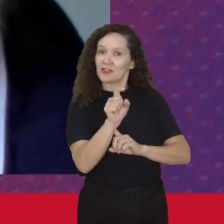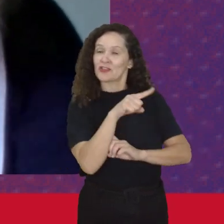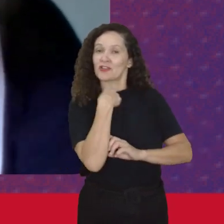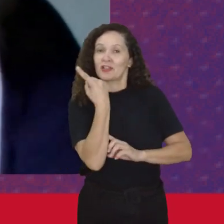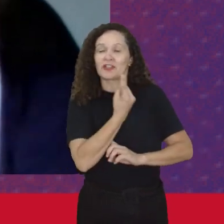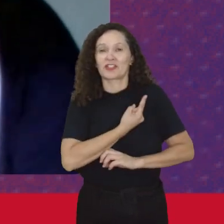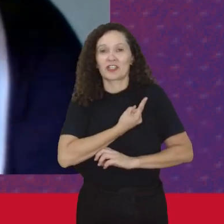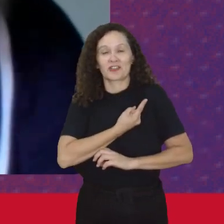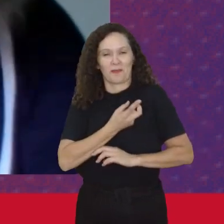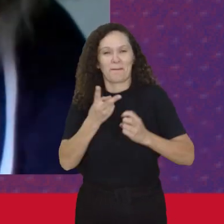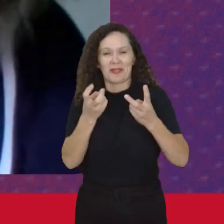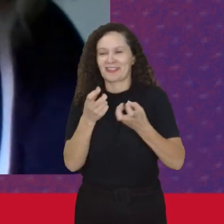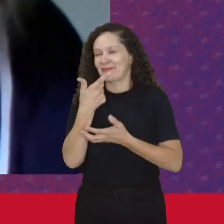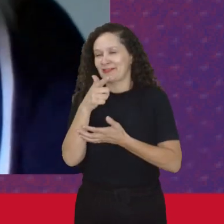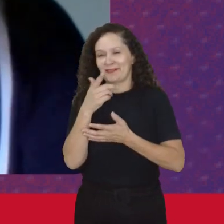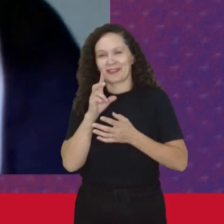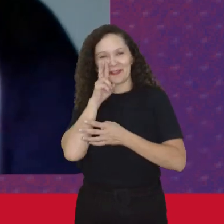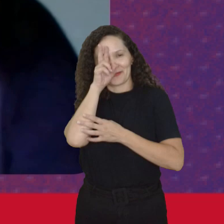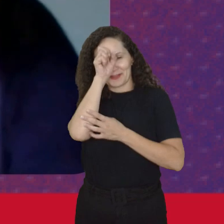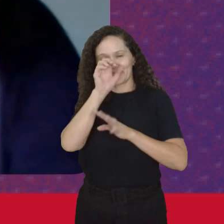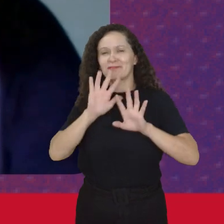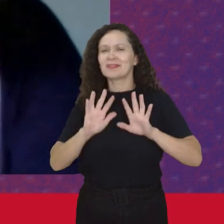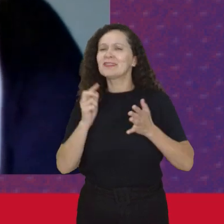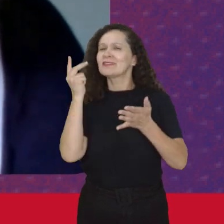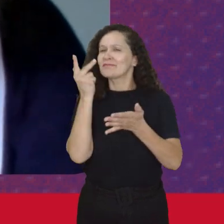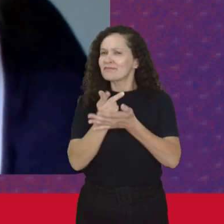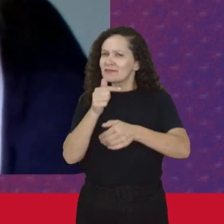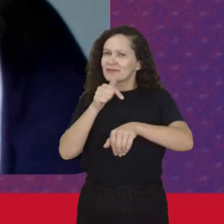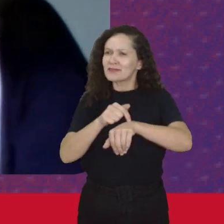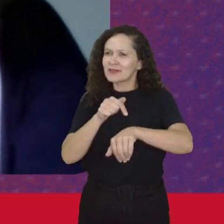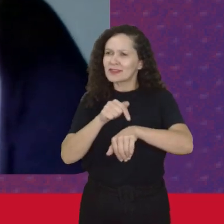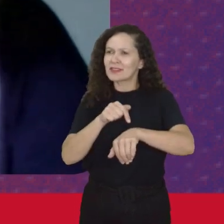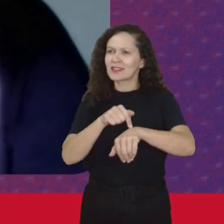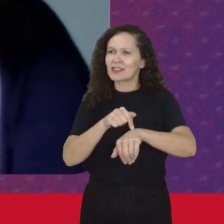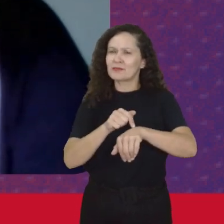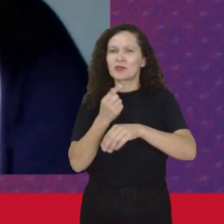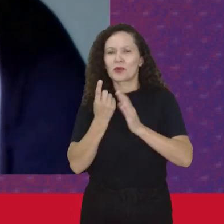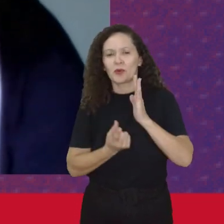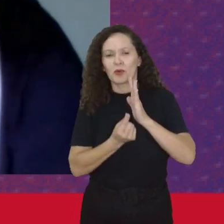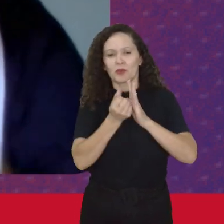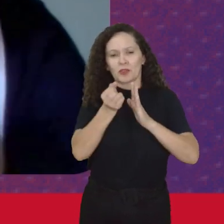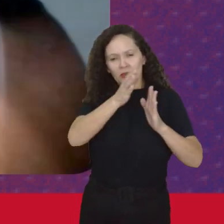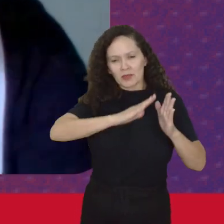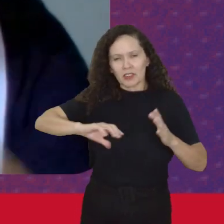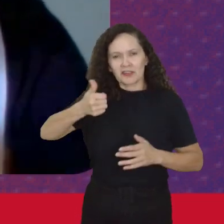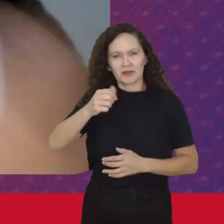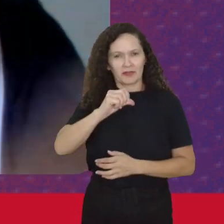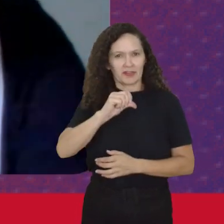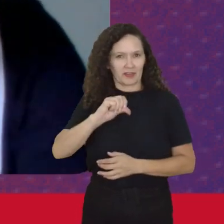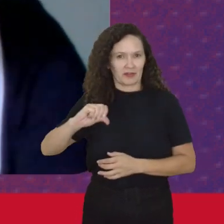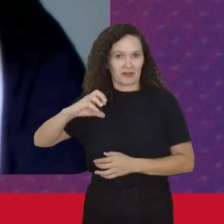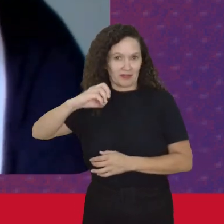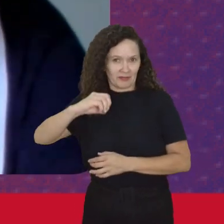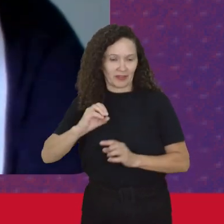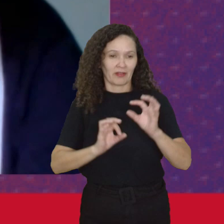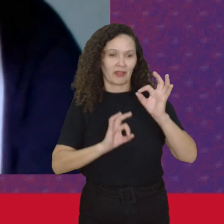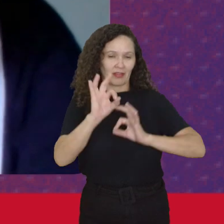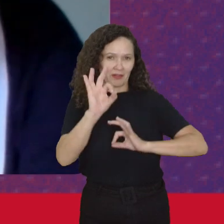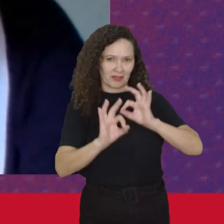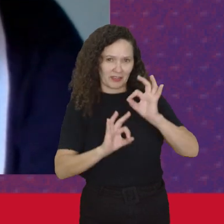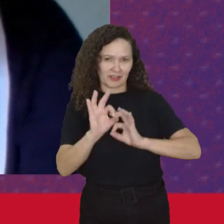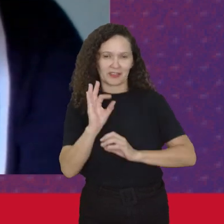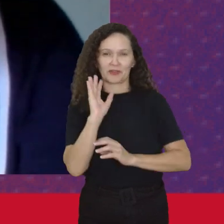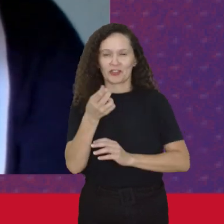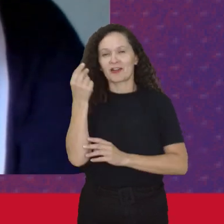se deu Mas ao mesmo tempo Também no auge Do neoliberalismo Dos anos 90 O papel Que a ONU Teve